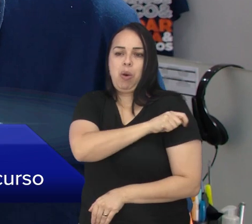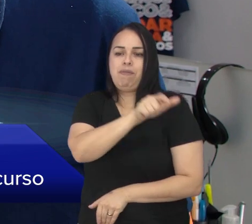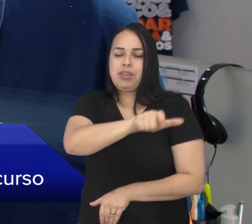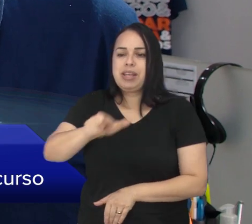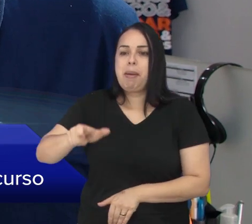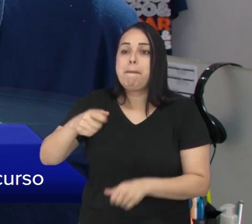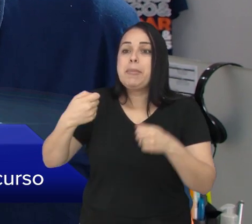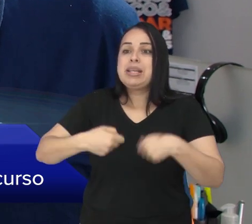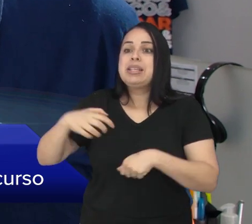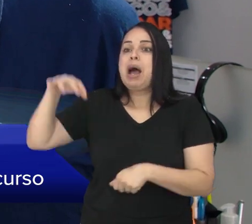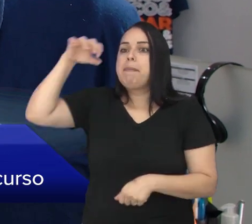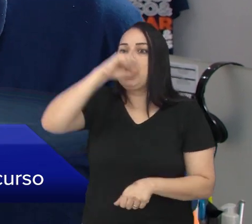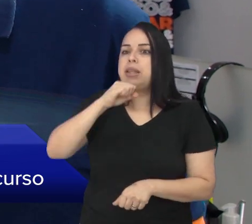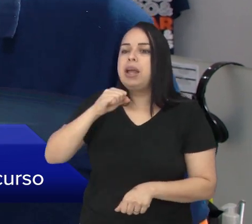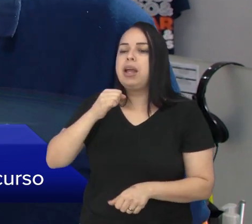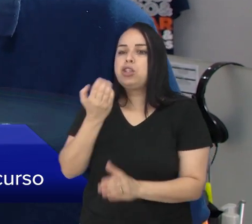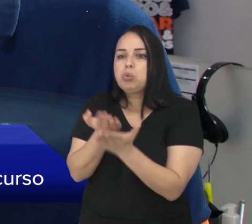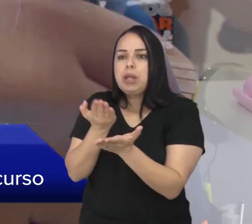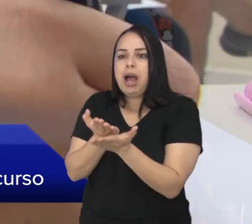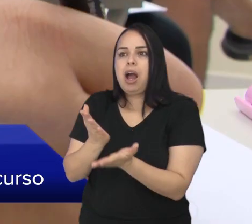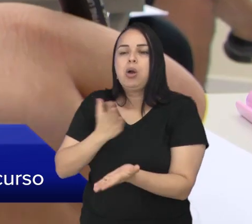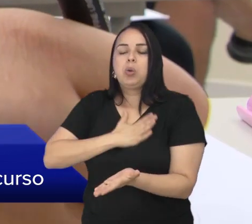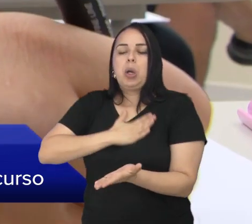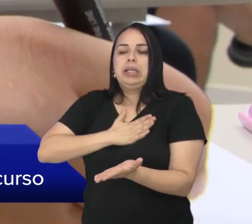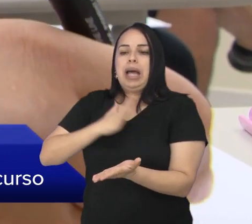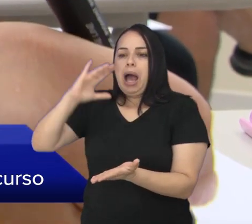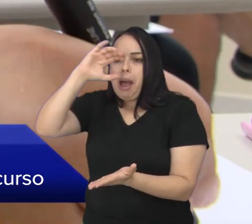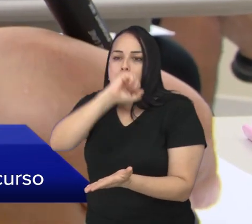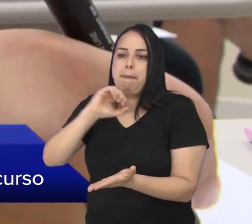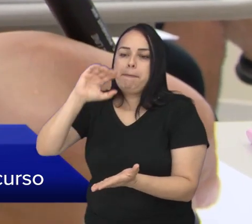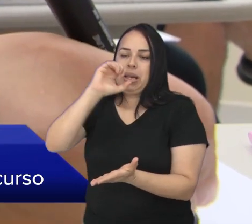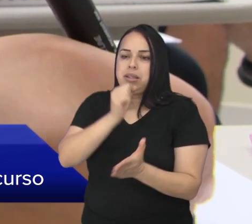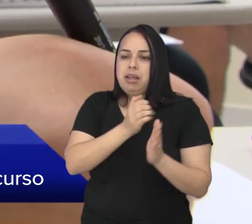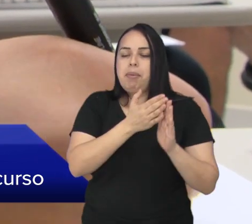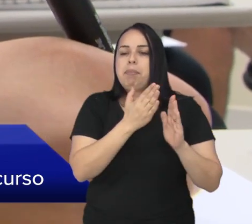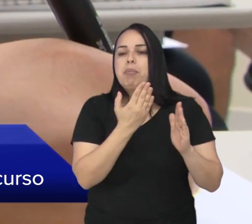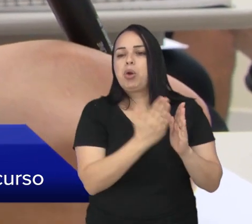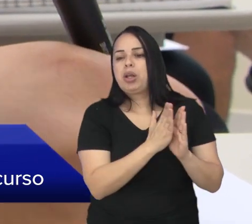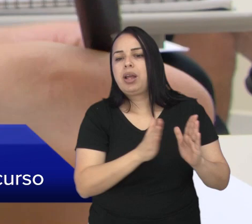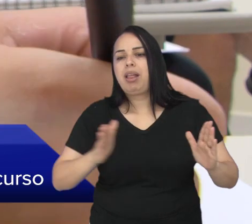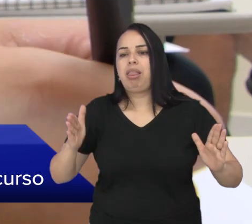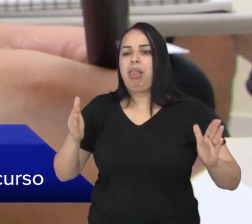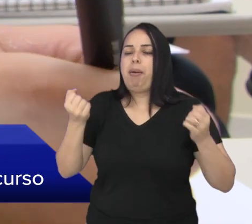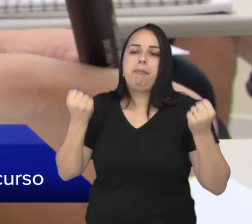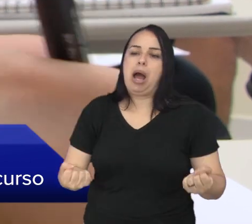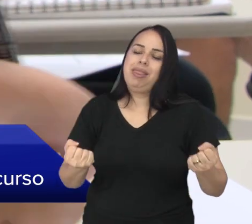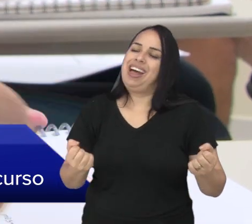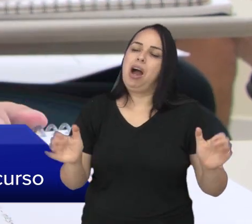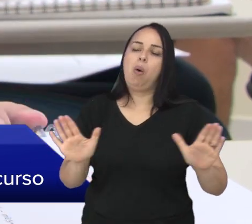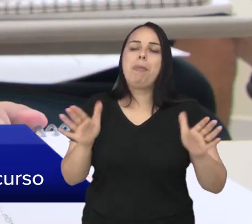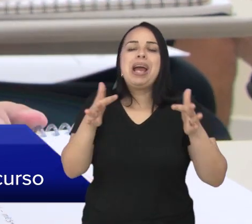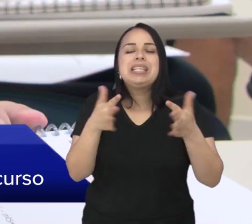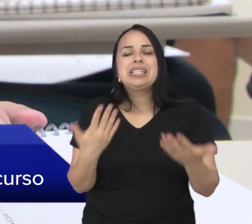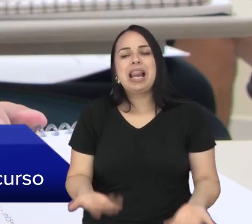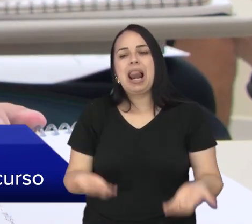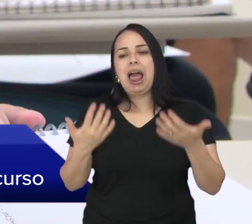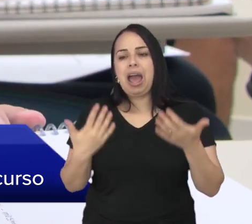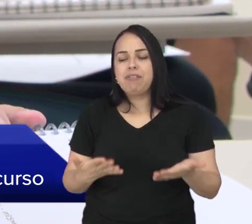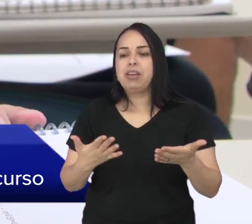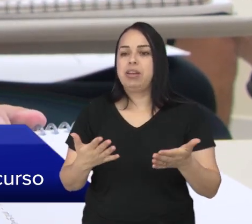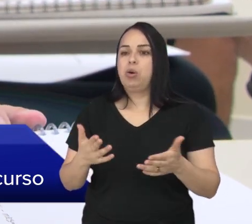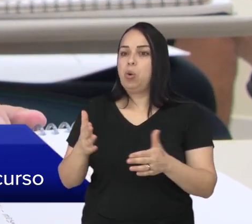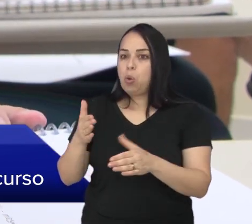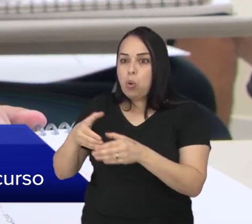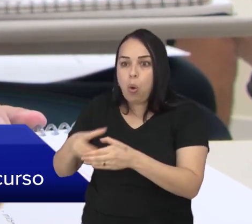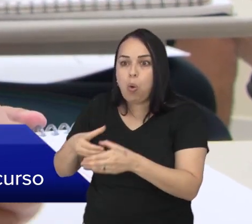devem aprender a gostar de estudar. Porque daí, esse processo, ele fica menos penoso. Concurso